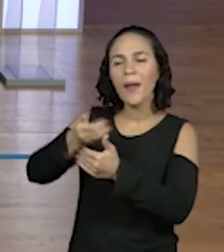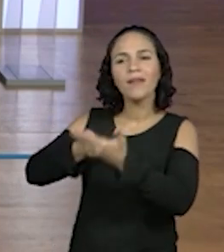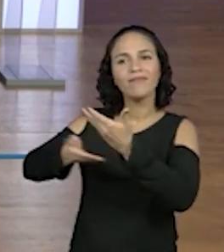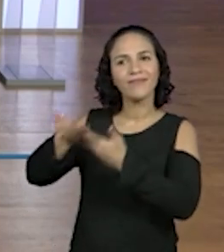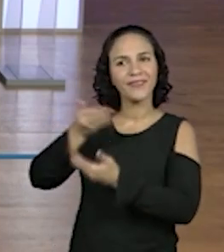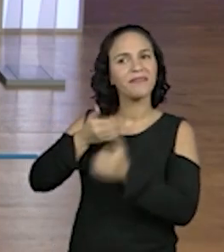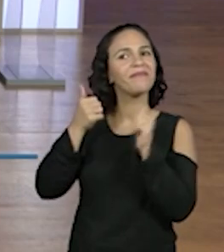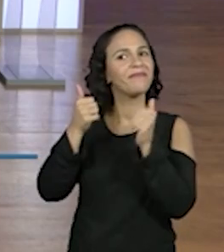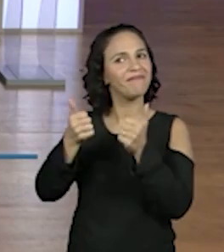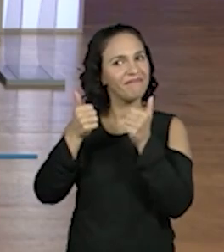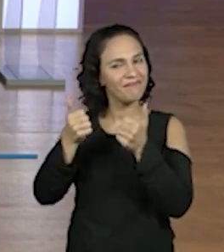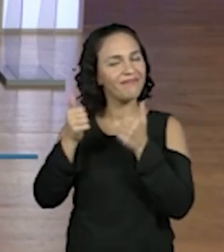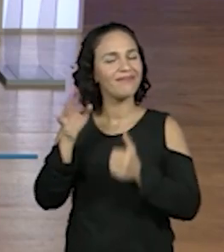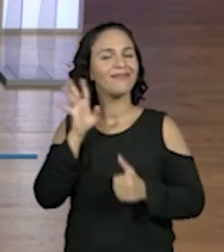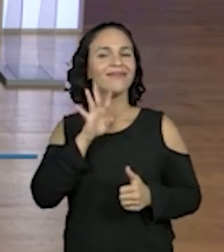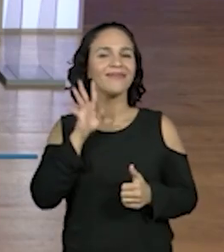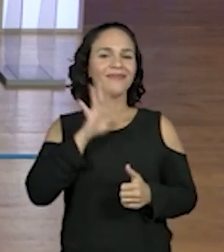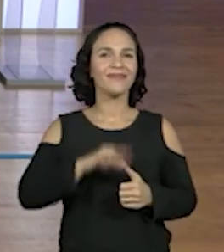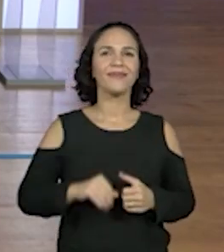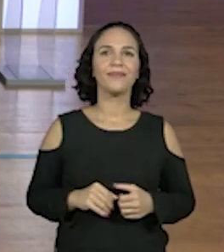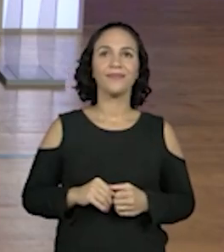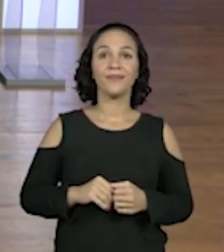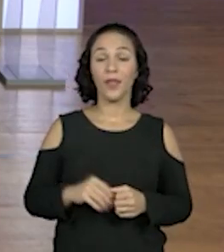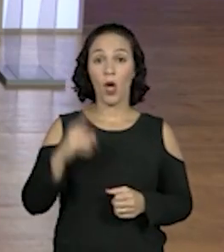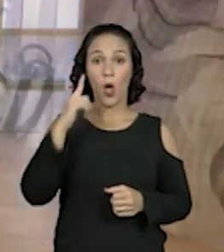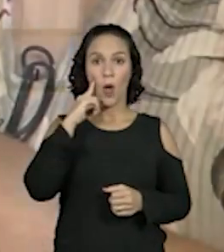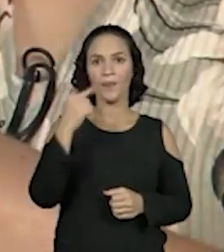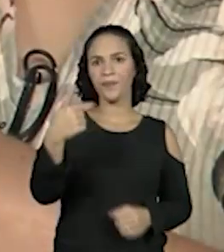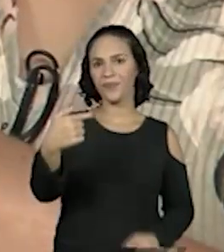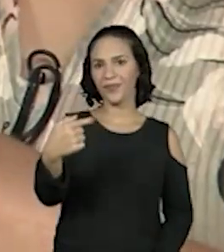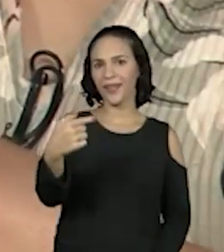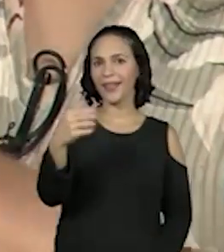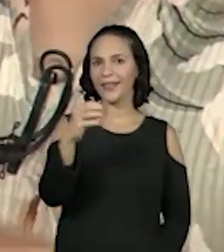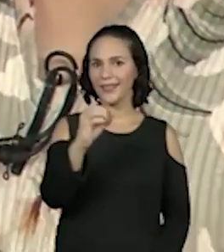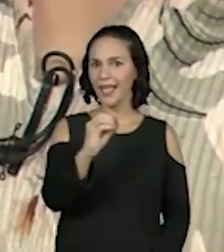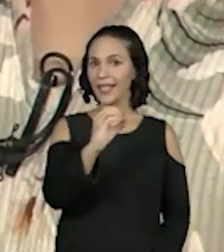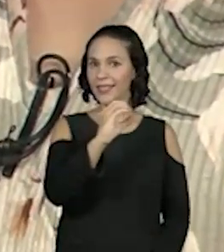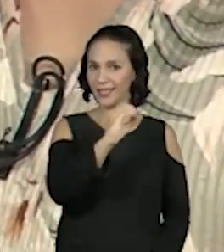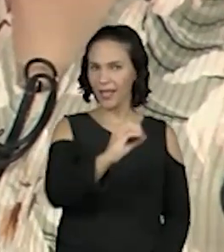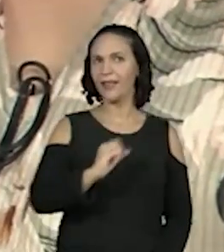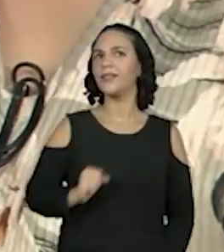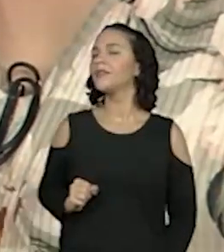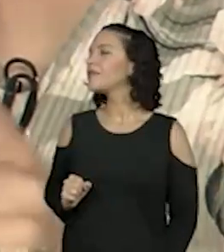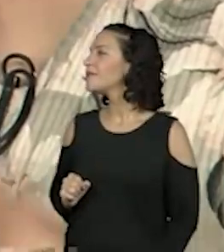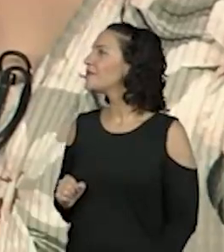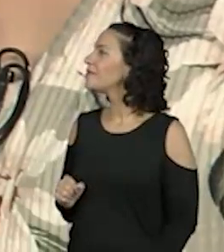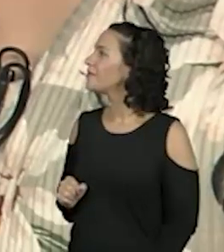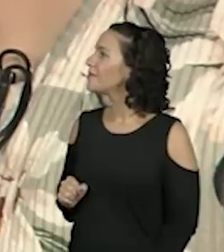para estarem mesmo, não é? Então, aqui ó, ficha do... 700.